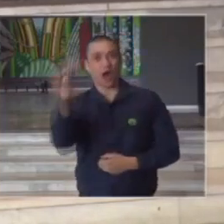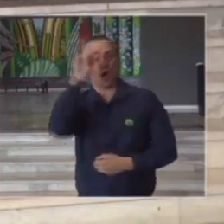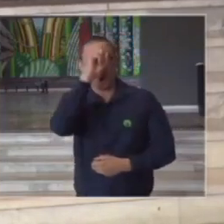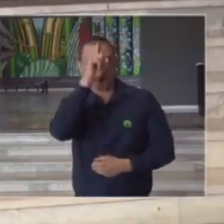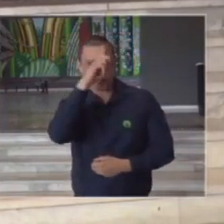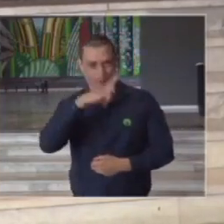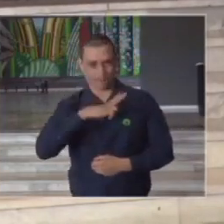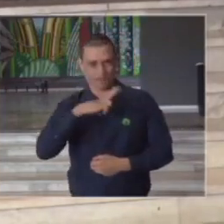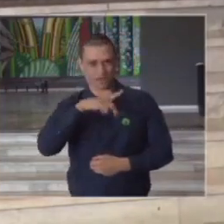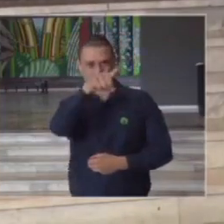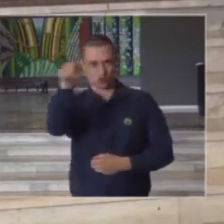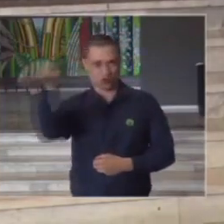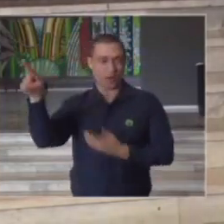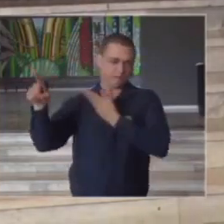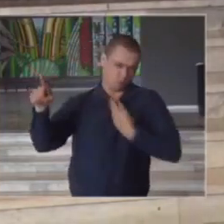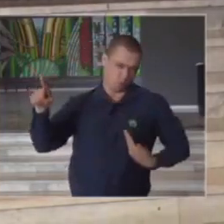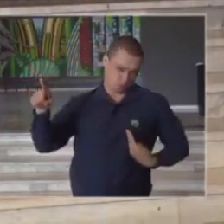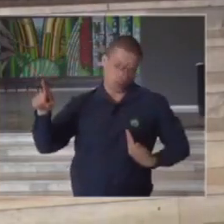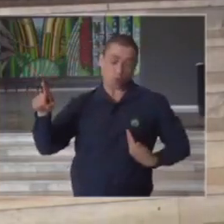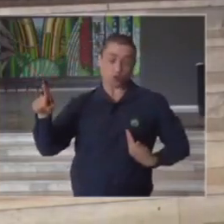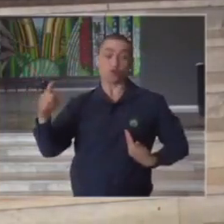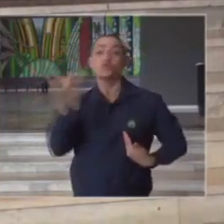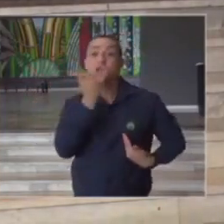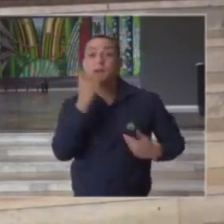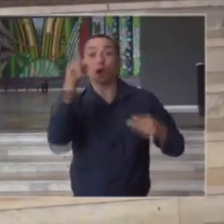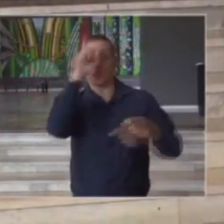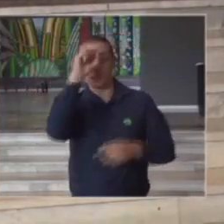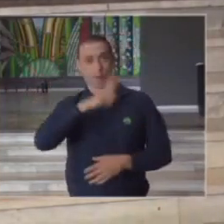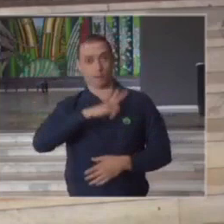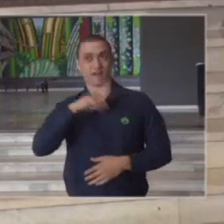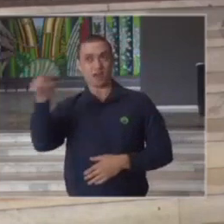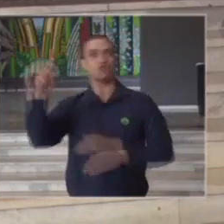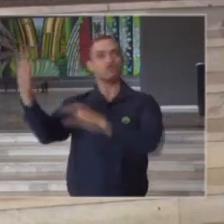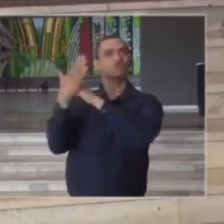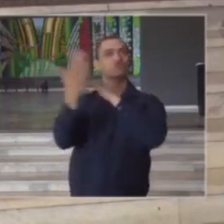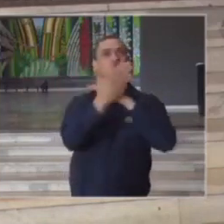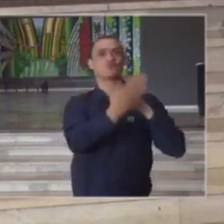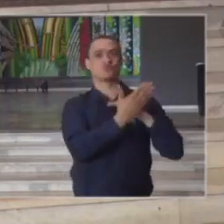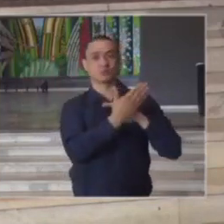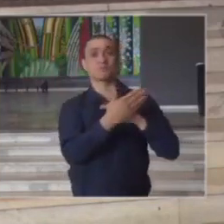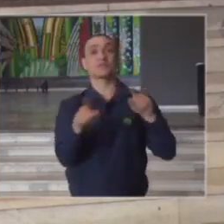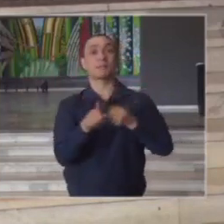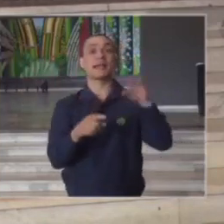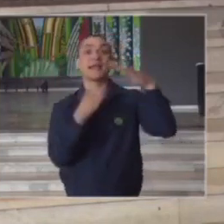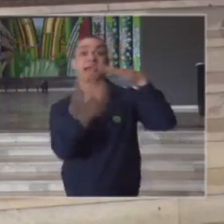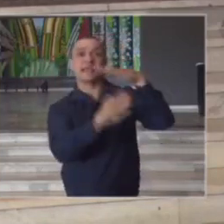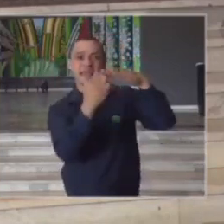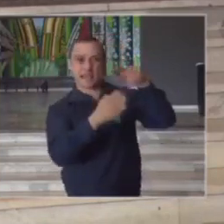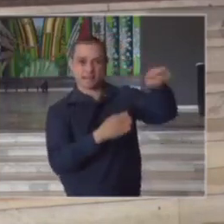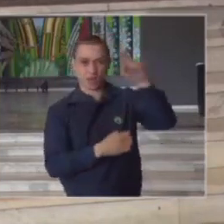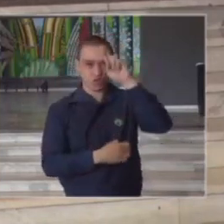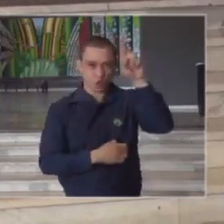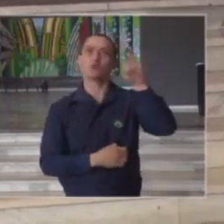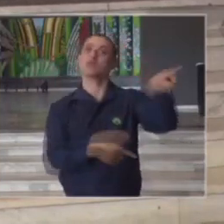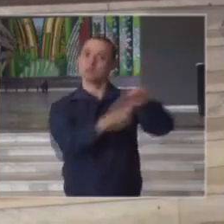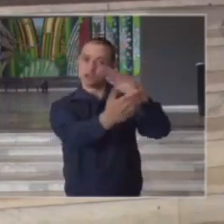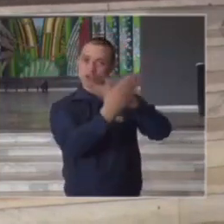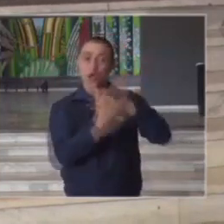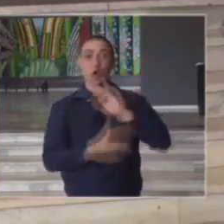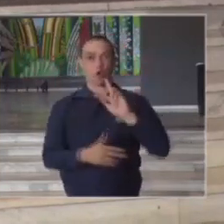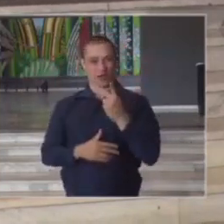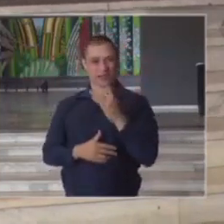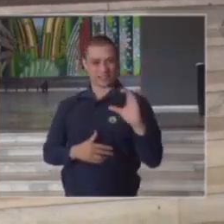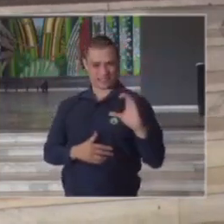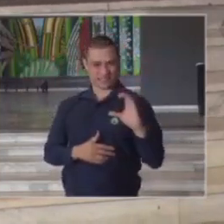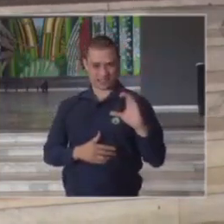hospitais públicos e dos hospitais privados e de empresários nesse momento o hospital das